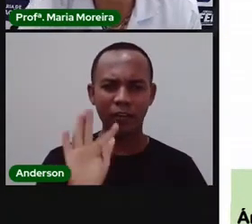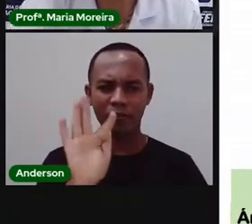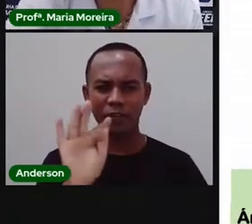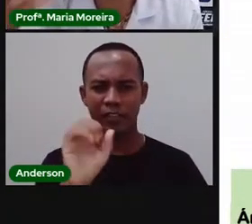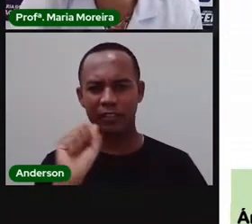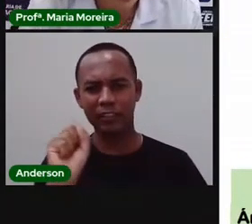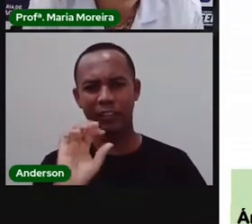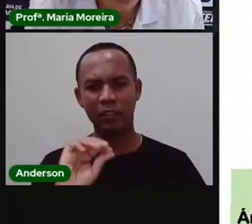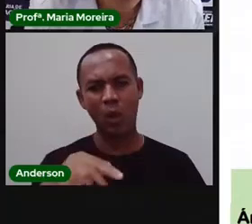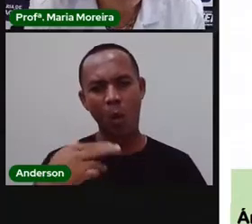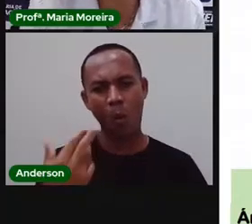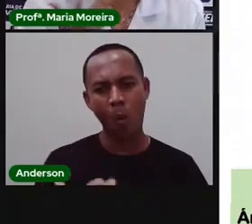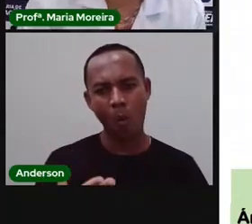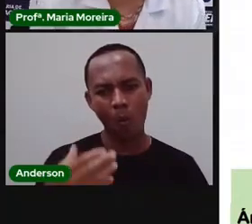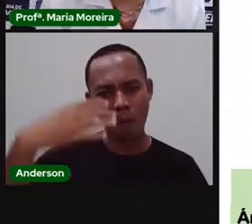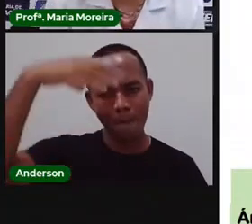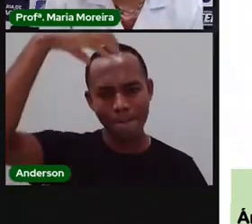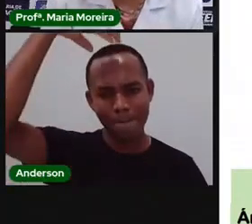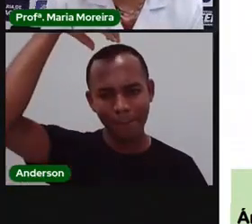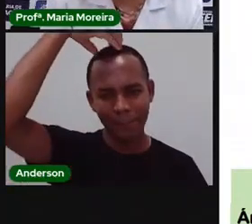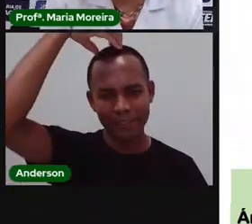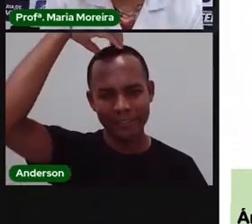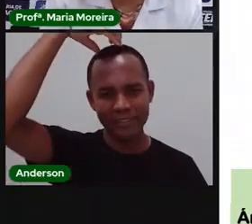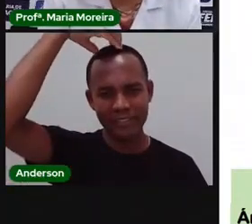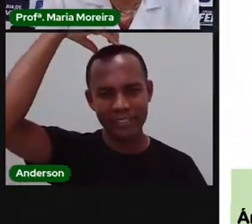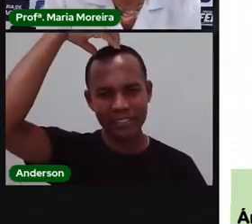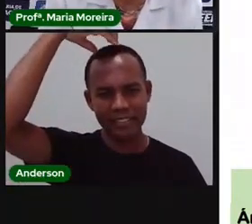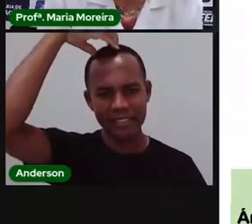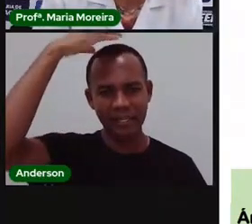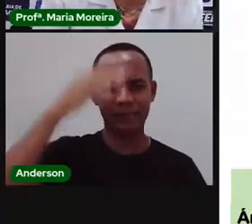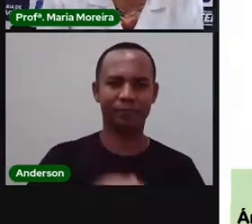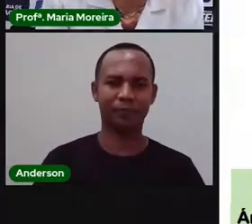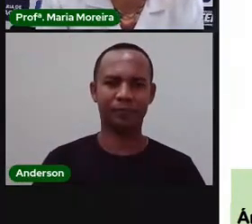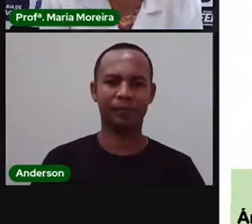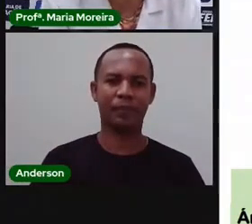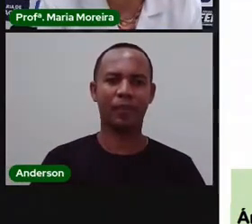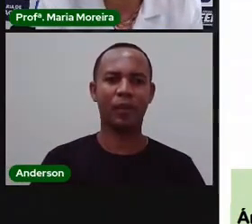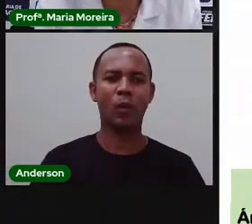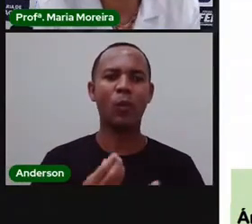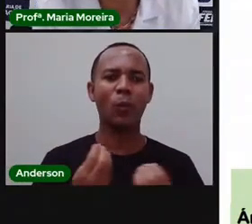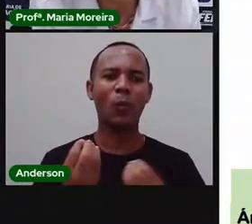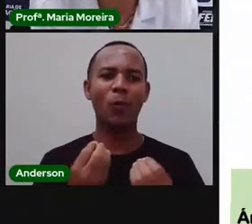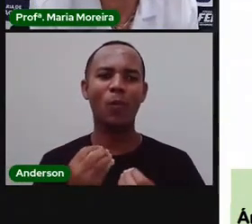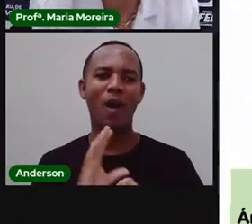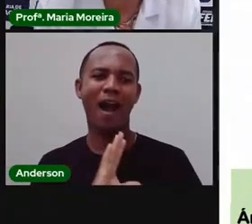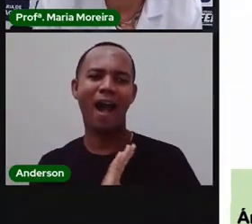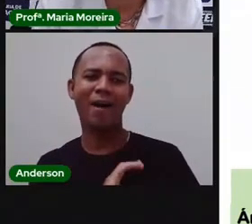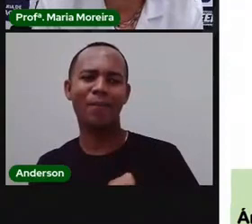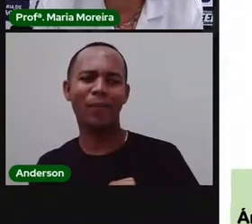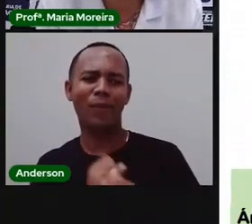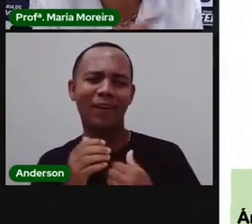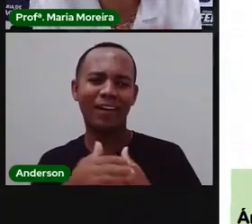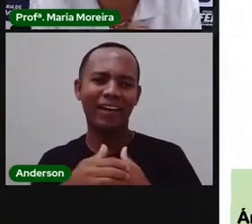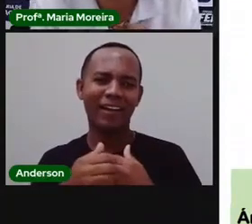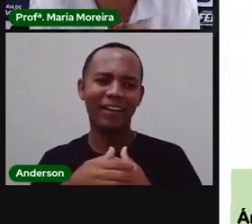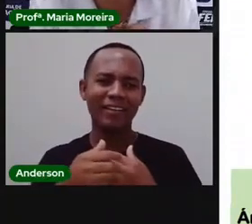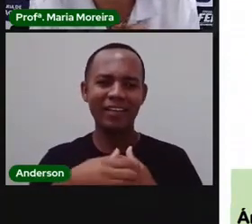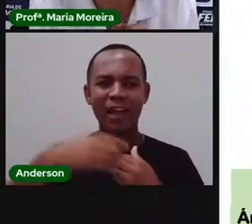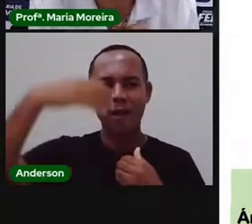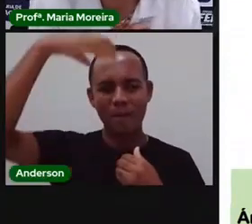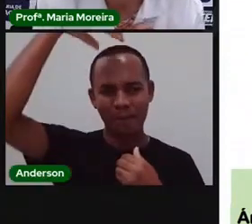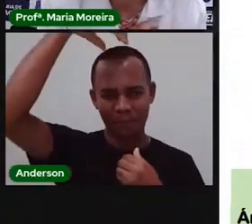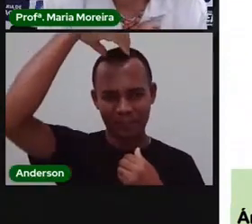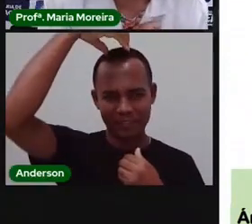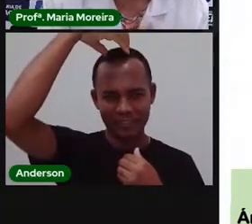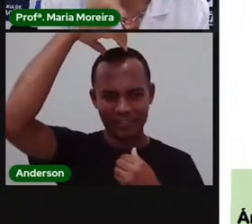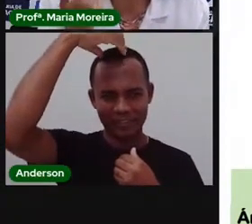do sertão, que a gente já sabe por que é que ela é chamada de princesa do sertão. É um apelido carinhoso dado por quem? Quem lembra? Na aula passada, a Pró